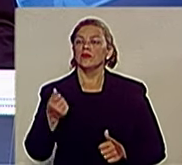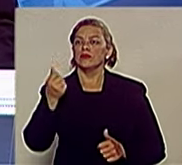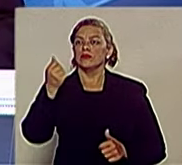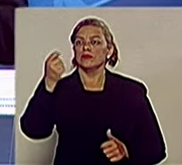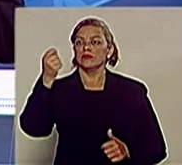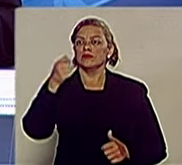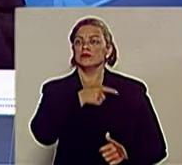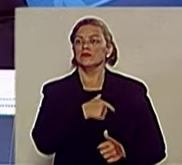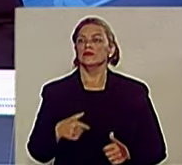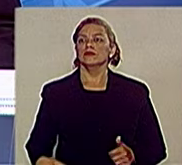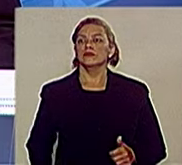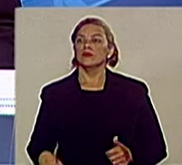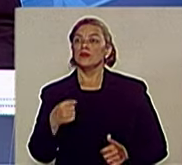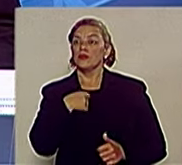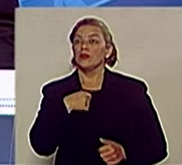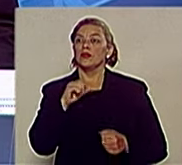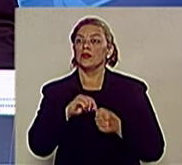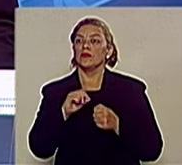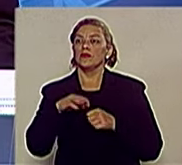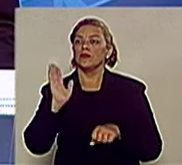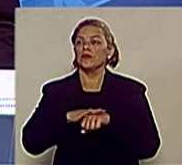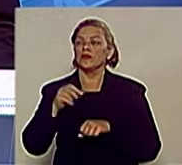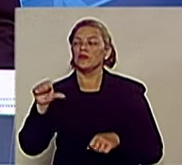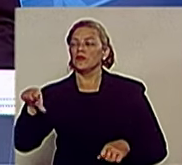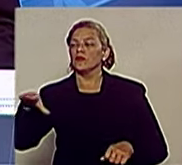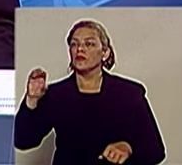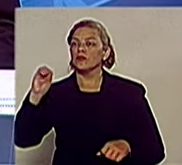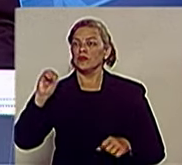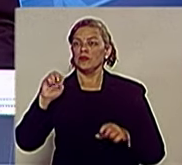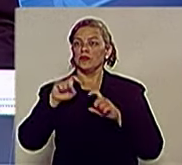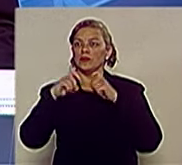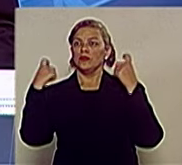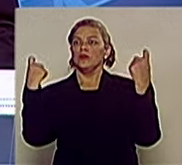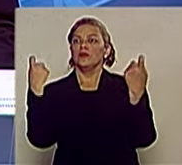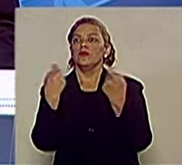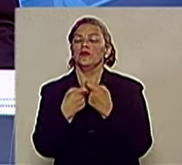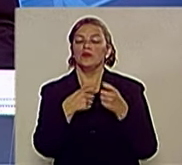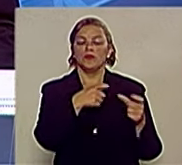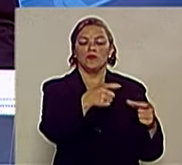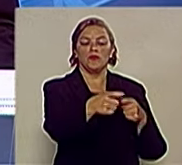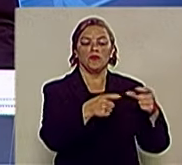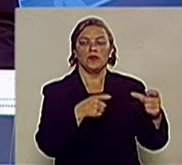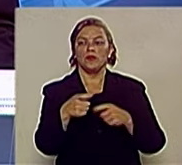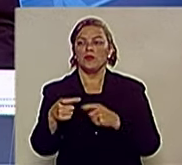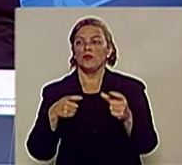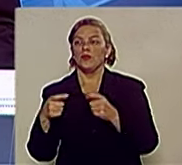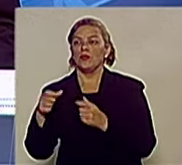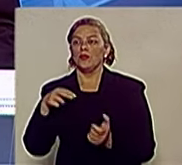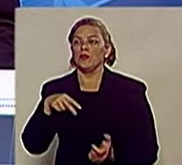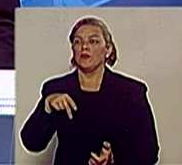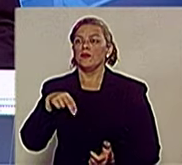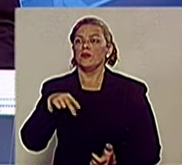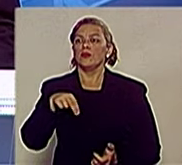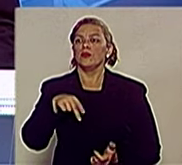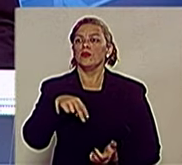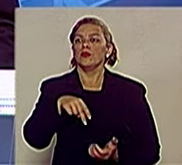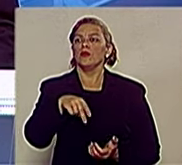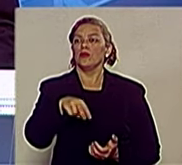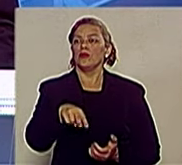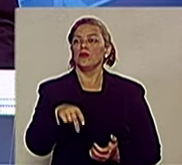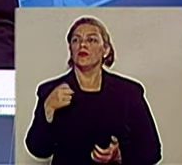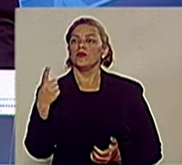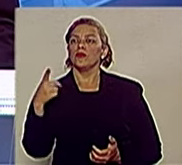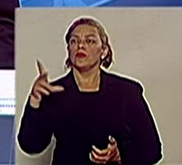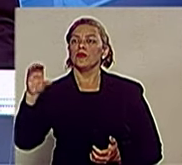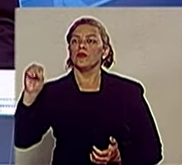fiz mais de 90 reuniões nos bairros, andado 110 quilômetros a pé pela cidade, e encontro em todos os lugares que